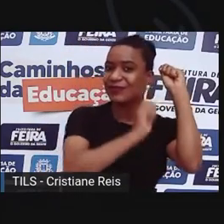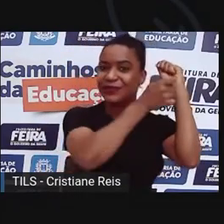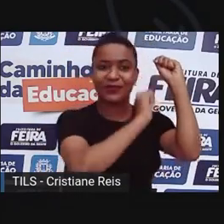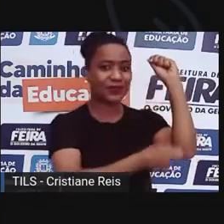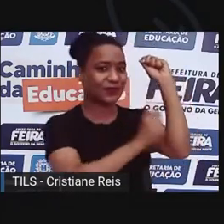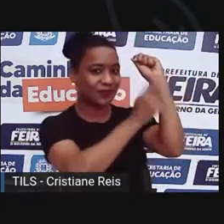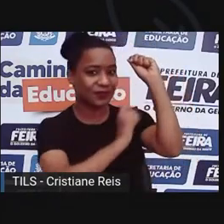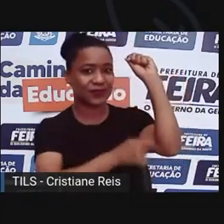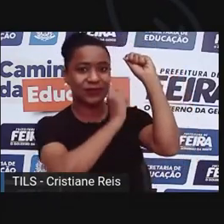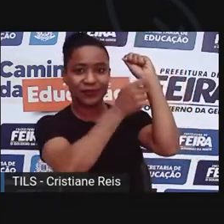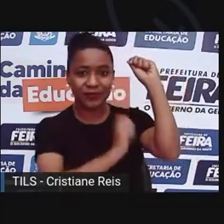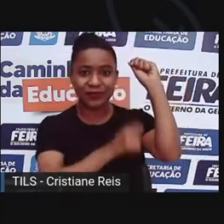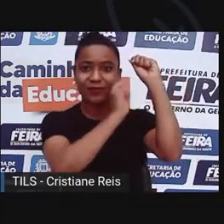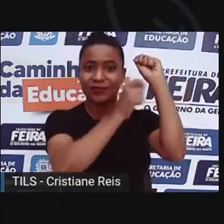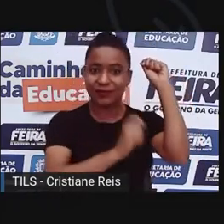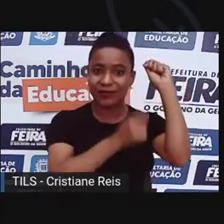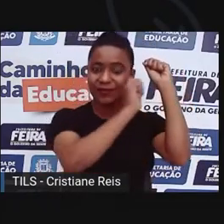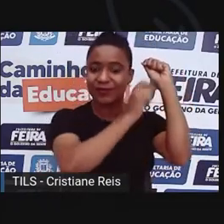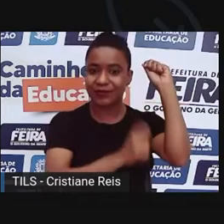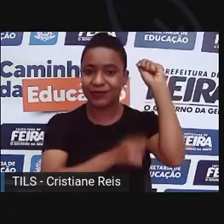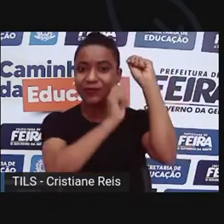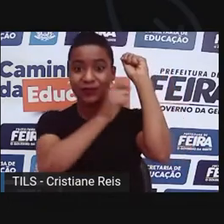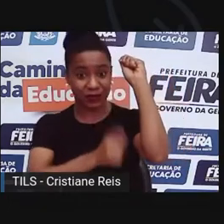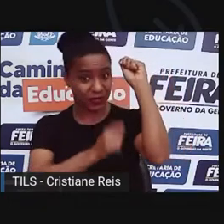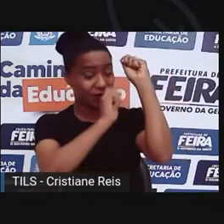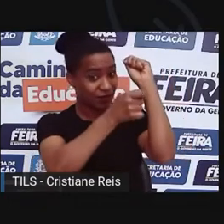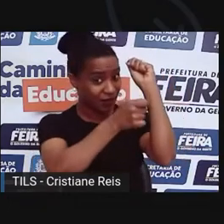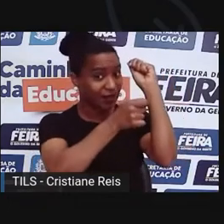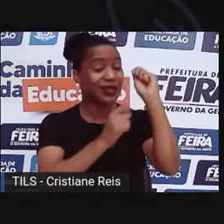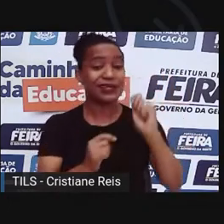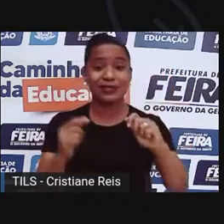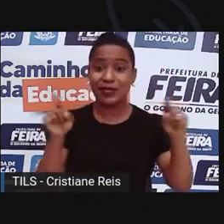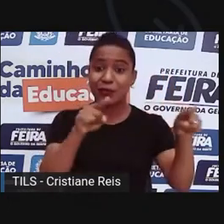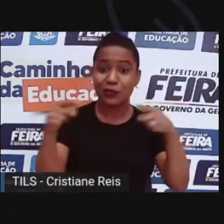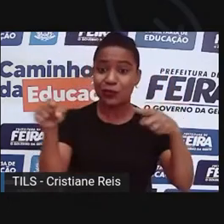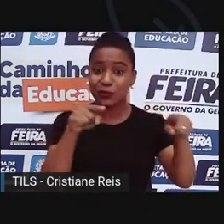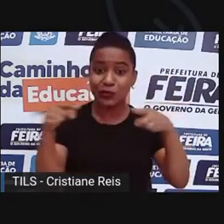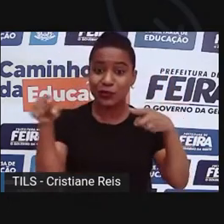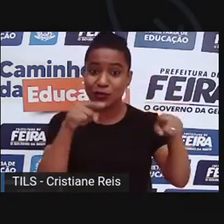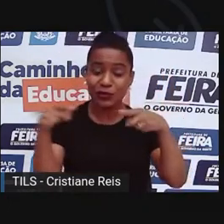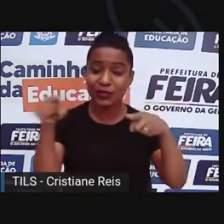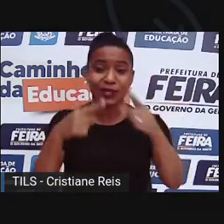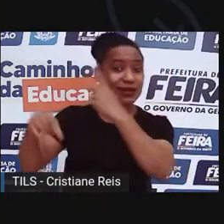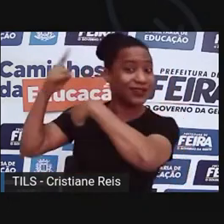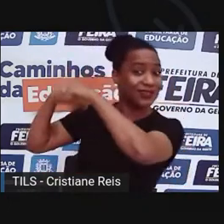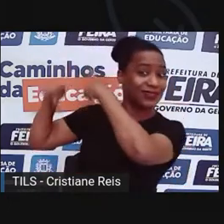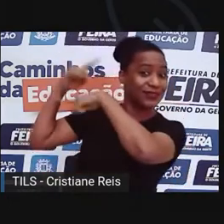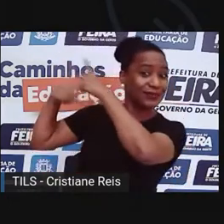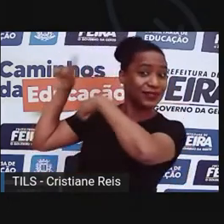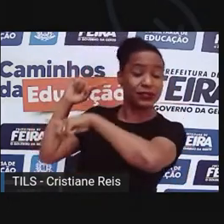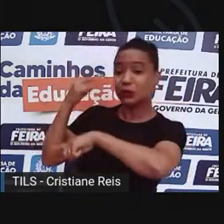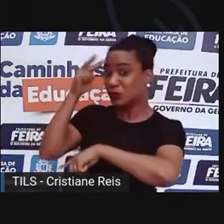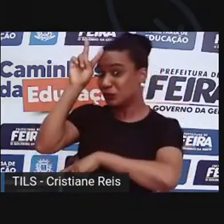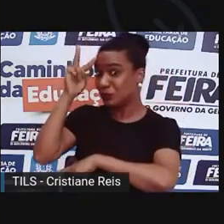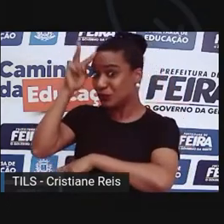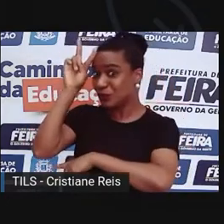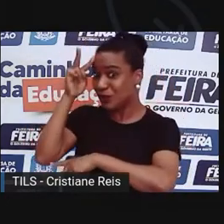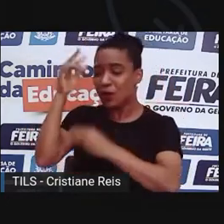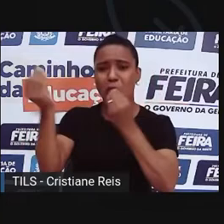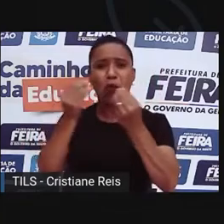Também vou Através dessa música Eu vou retratar um pouco Da história do